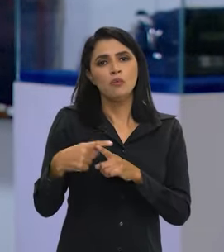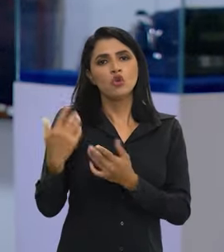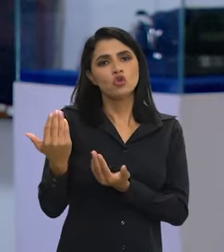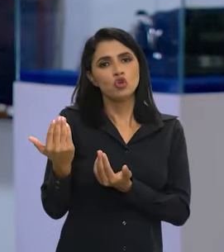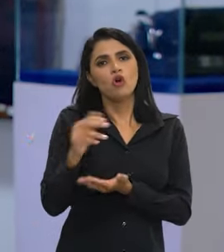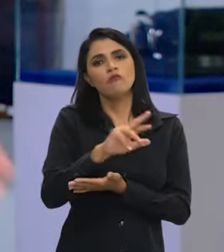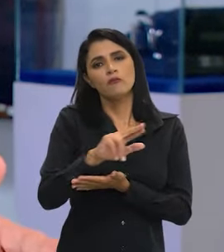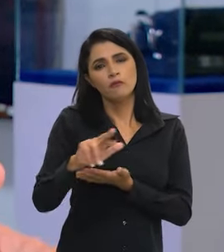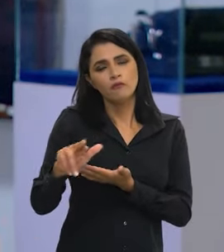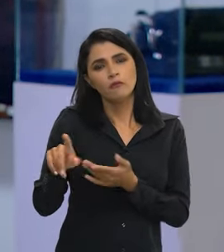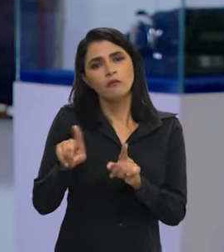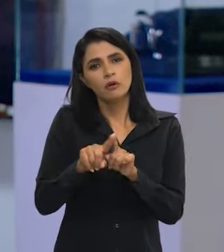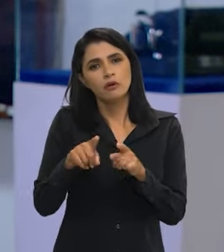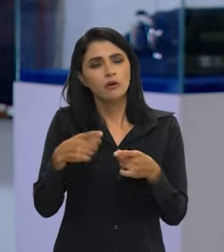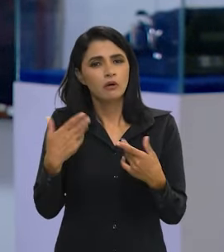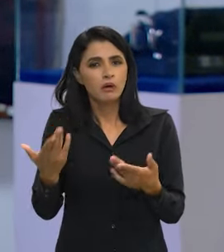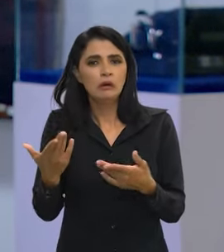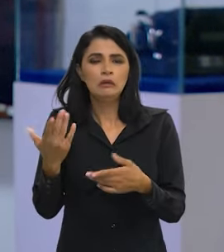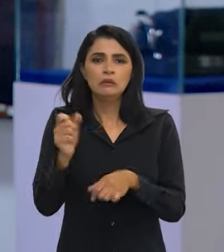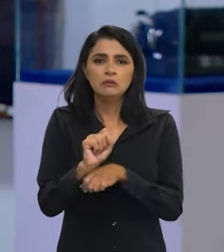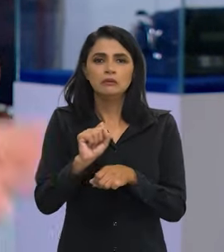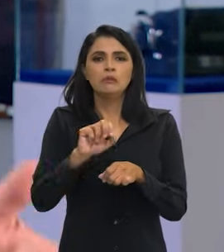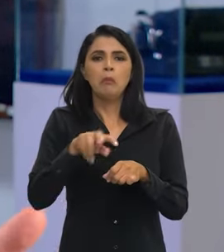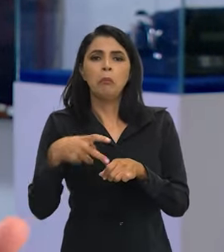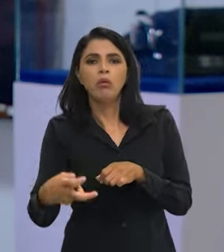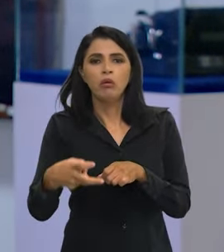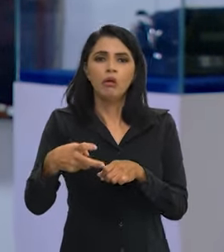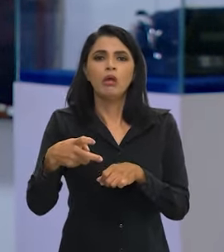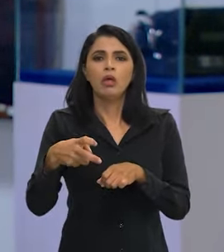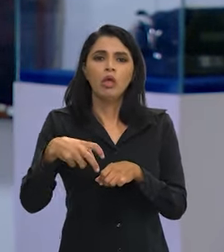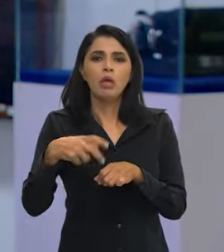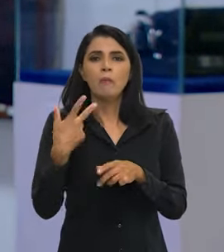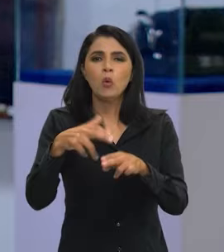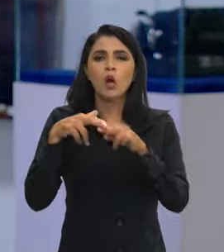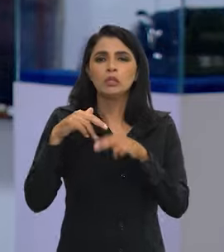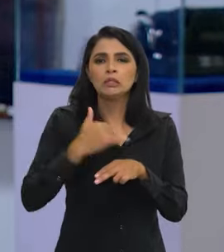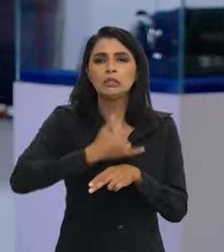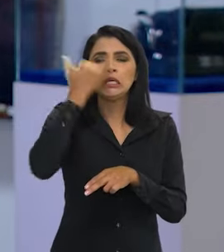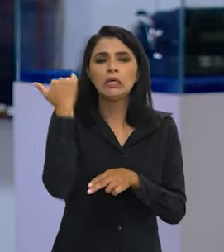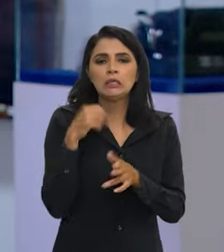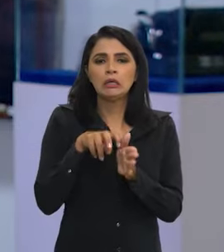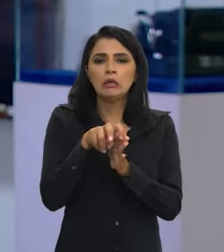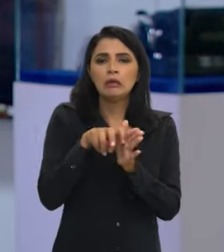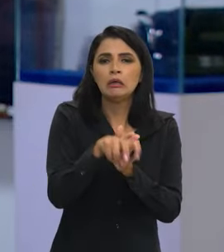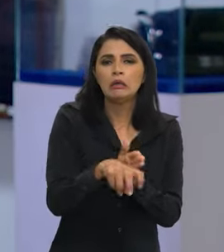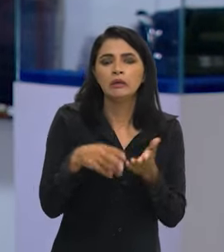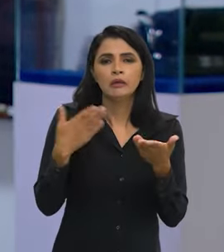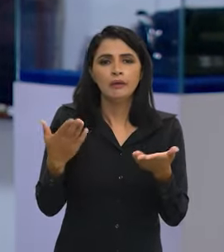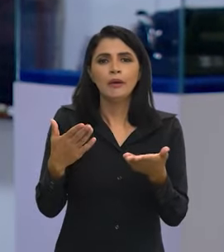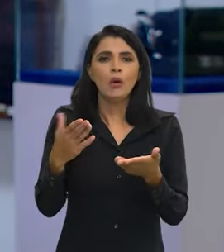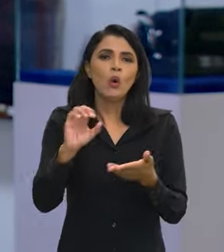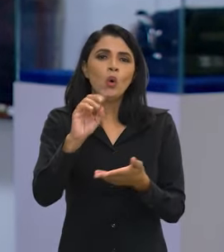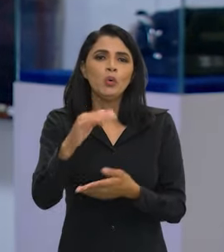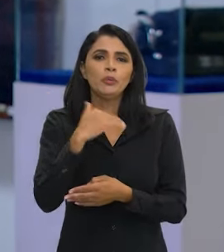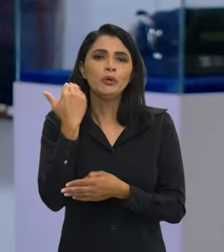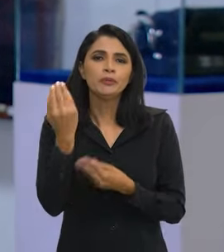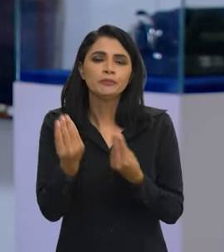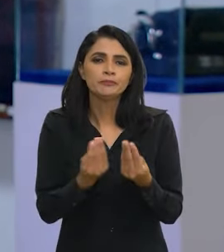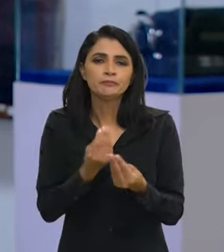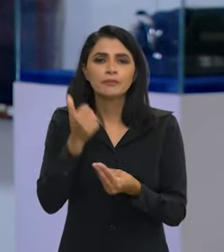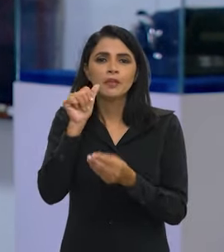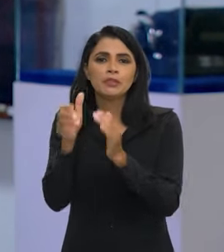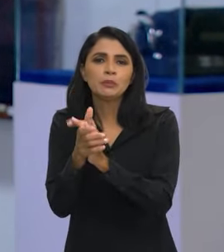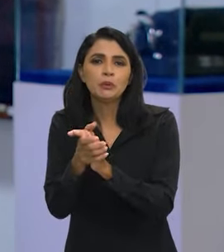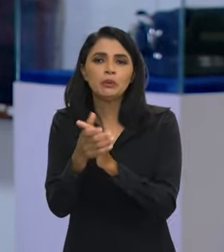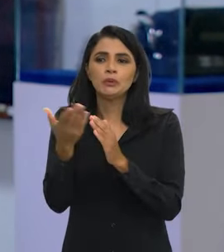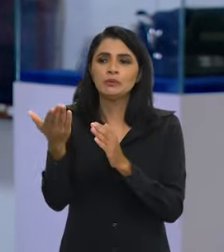Porque quantos jovens, e aí muitos jovens, quantos jovens ficam parapléticos, infelizmente, por acidentes, quantos jovens acabam perdendo a vida e aí